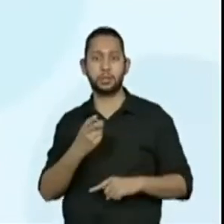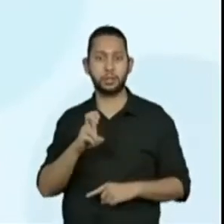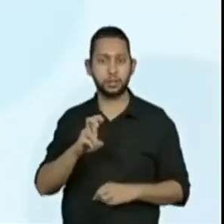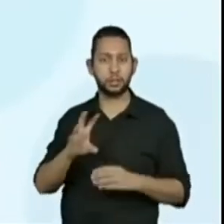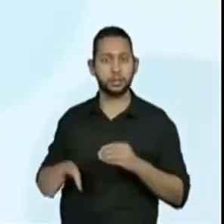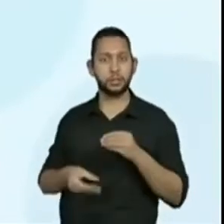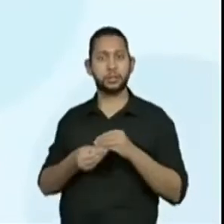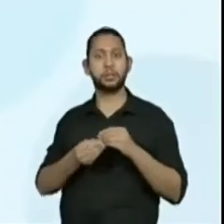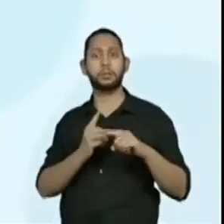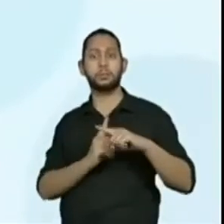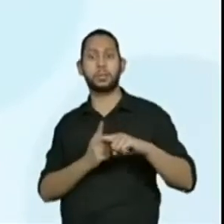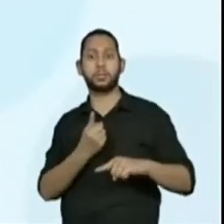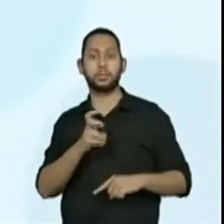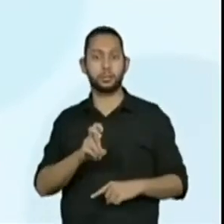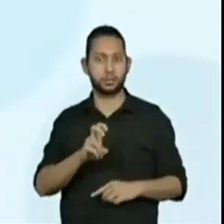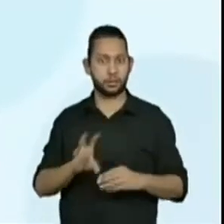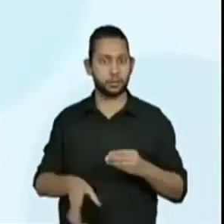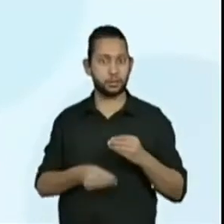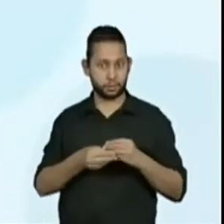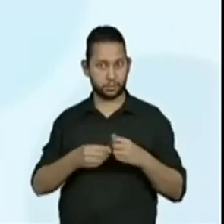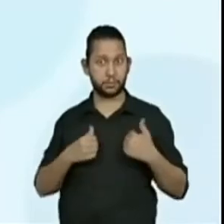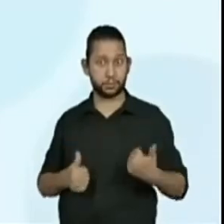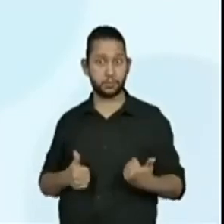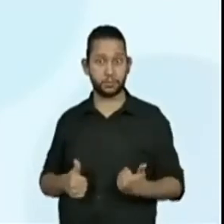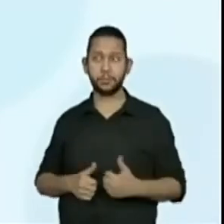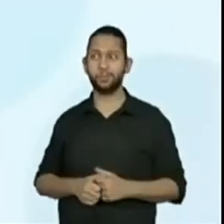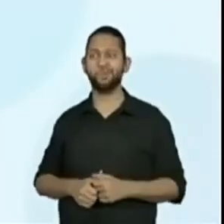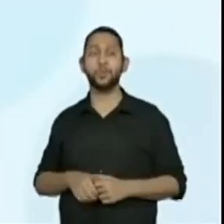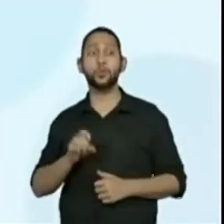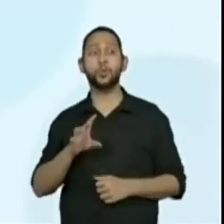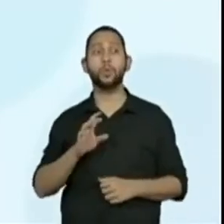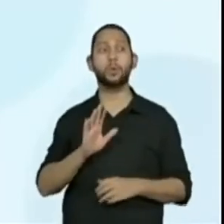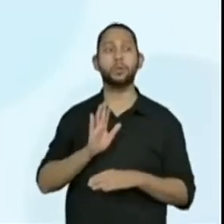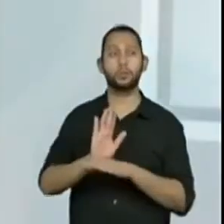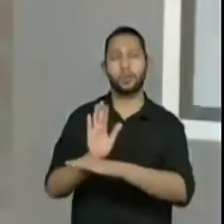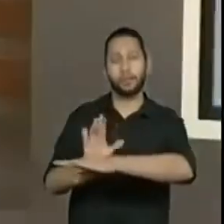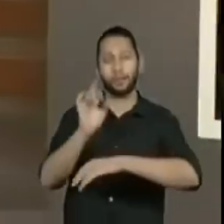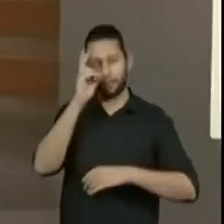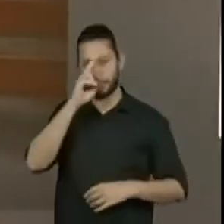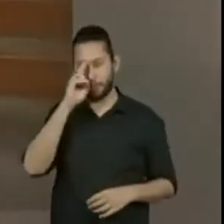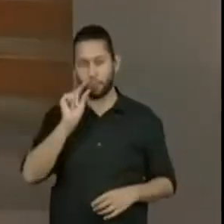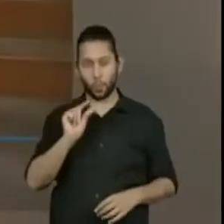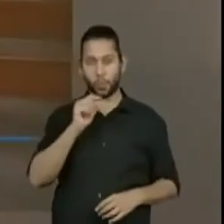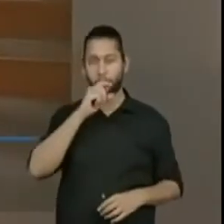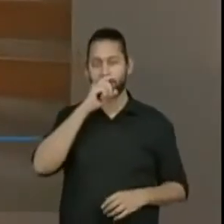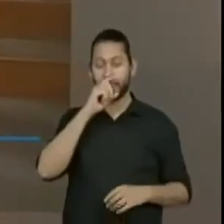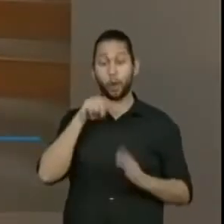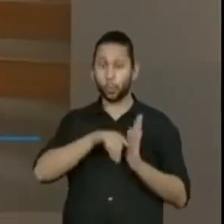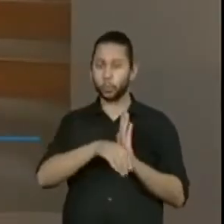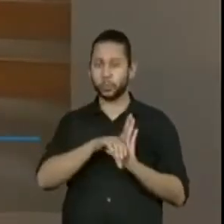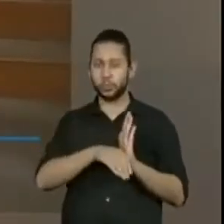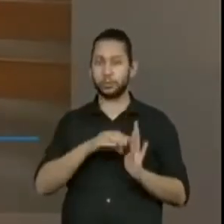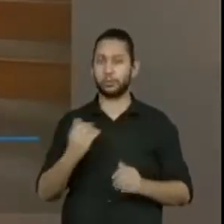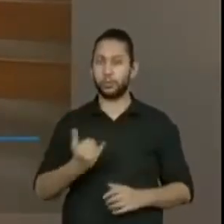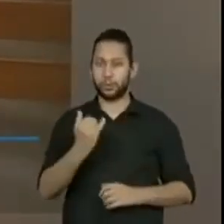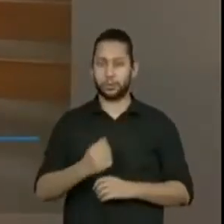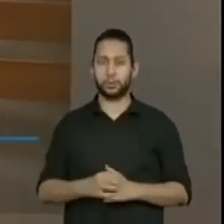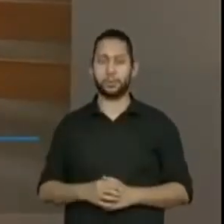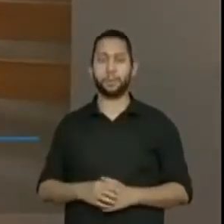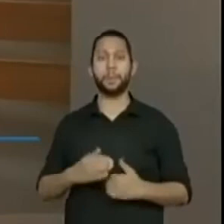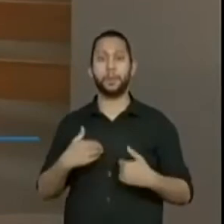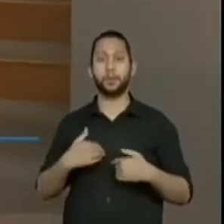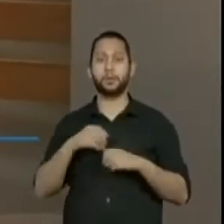15 em 15 minutos. Vou só retomar uma coisinha aqui com vocês, um conceito rapidinho. Tanto na primeira